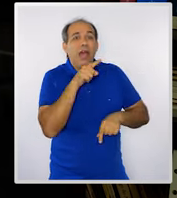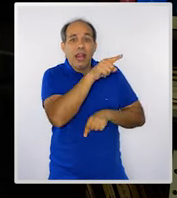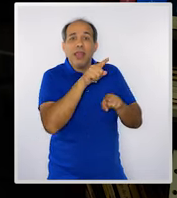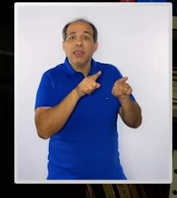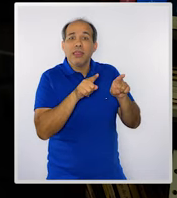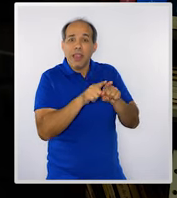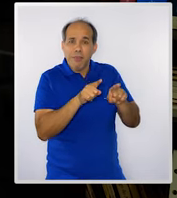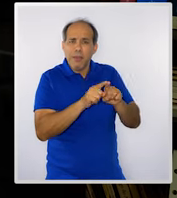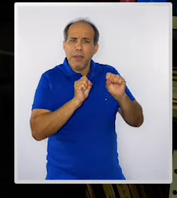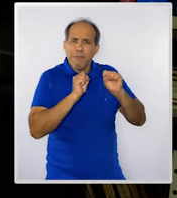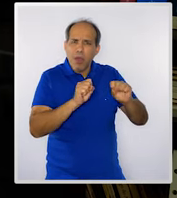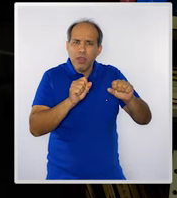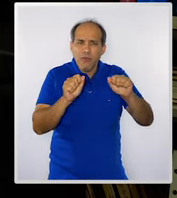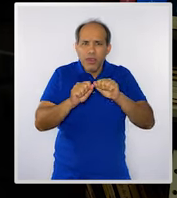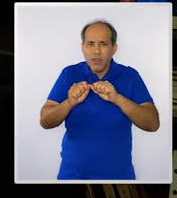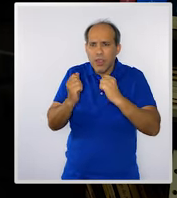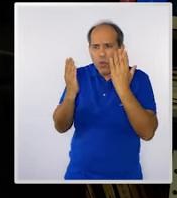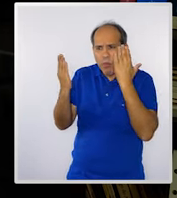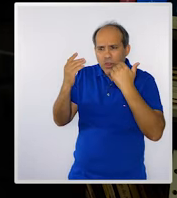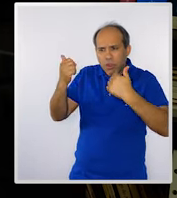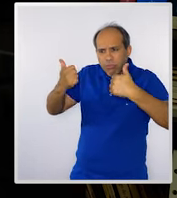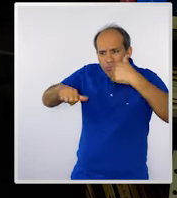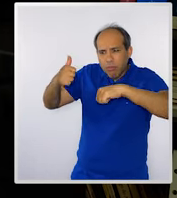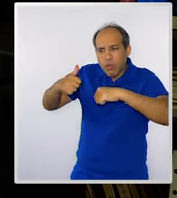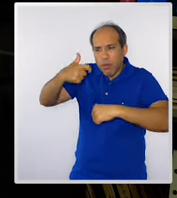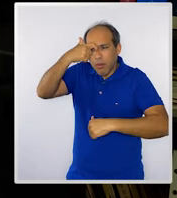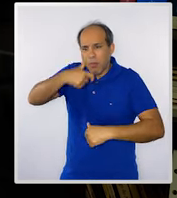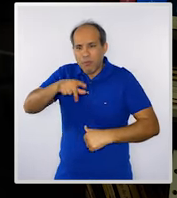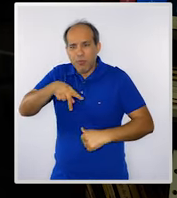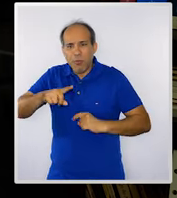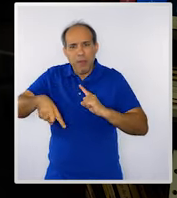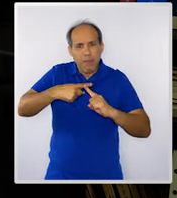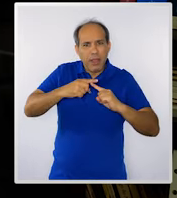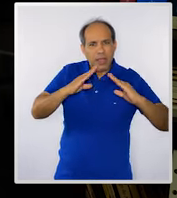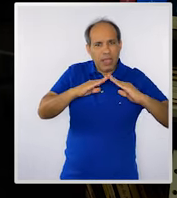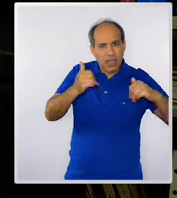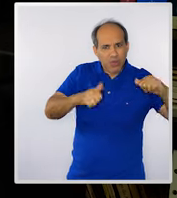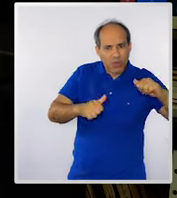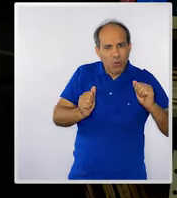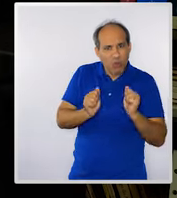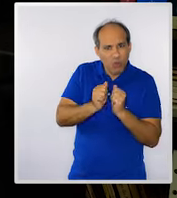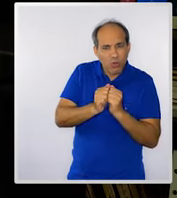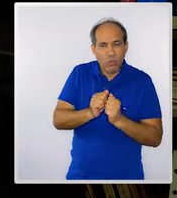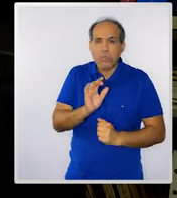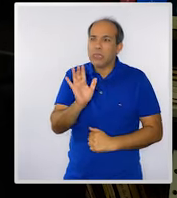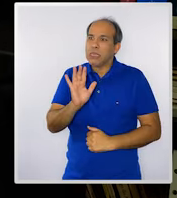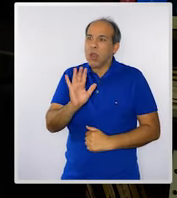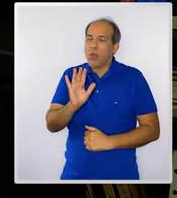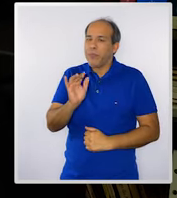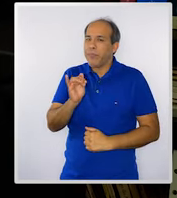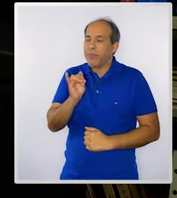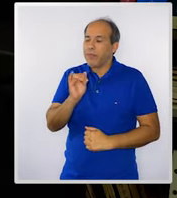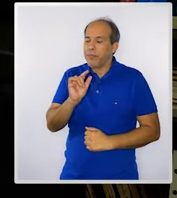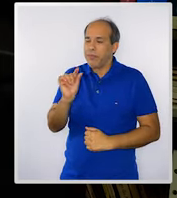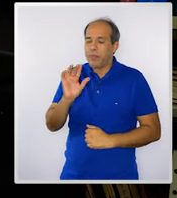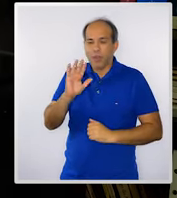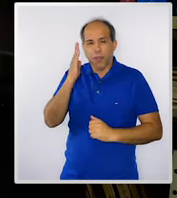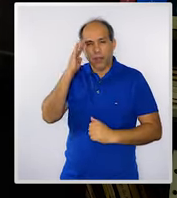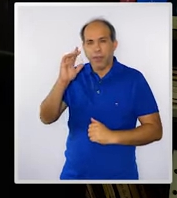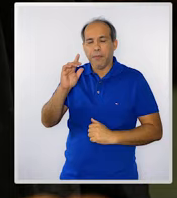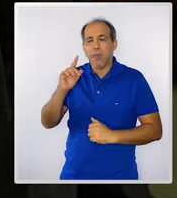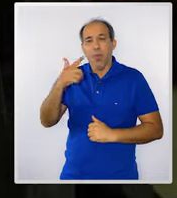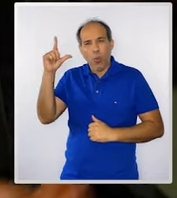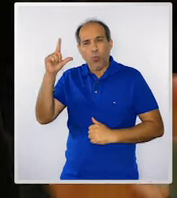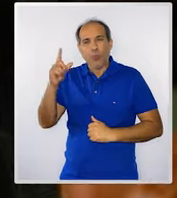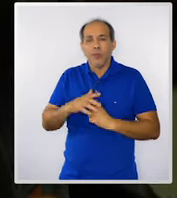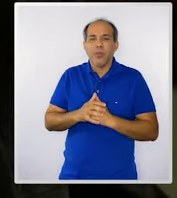que ambos possam fazer essa avaliação. O professor e a Casa de Avaliação? Não, não é bem assim. Primeiro,